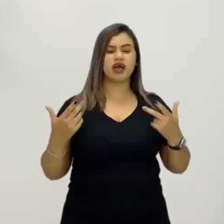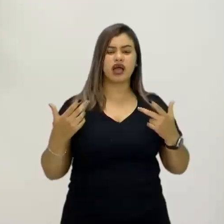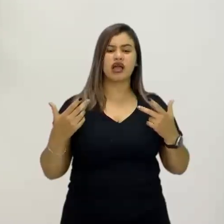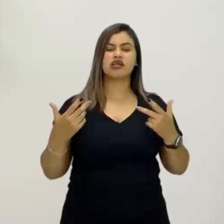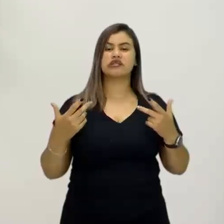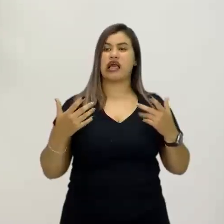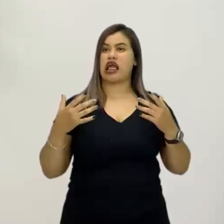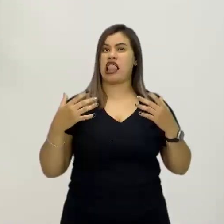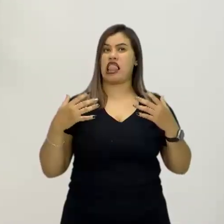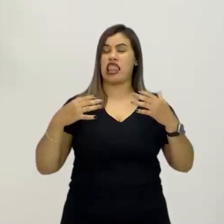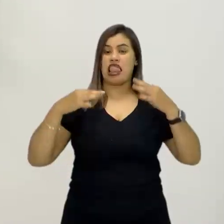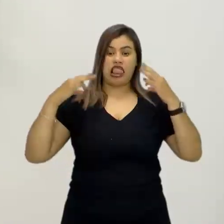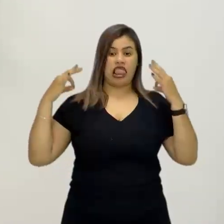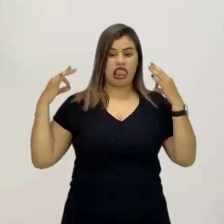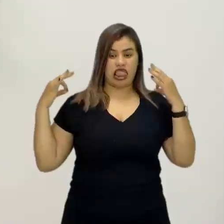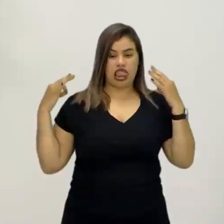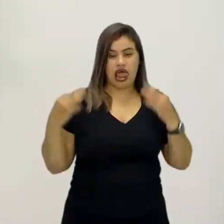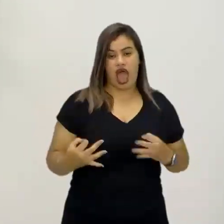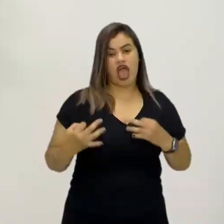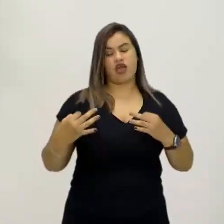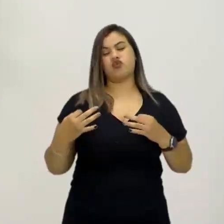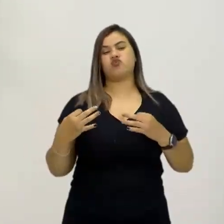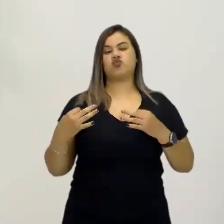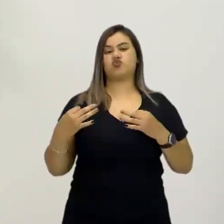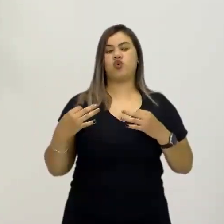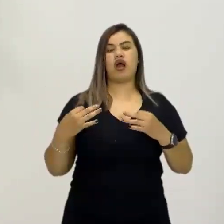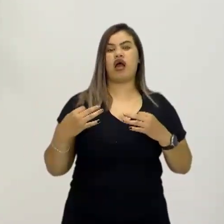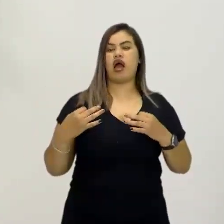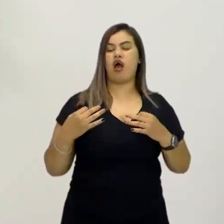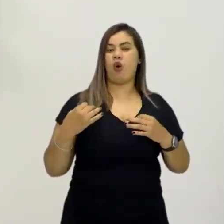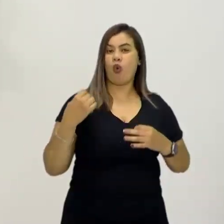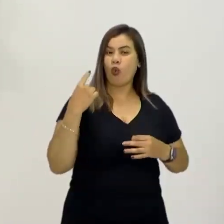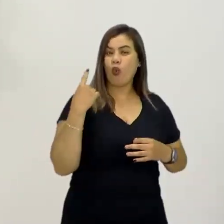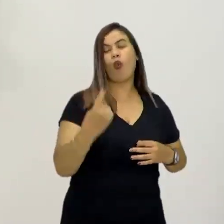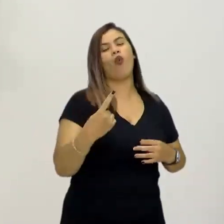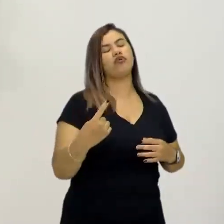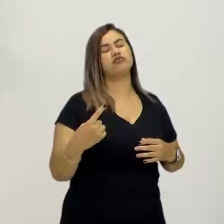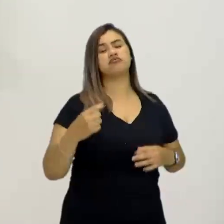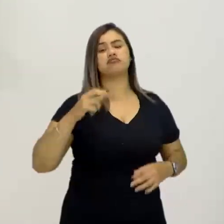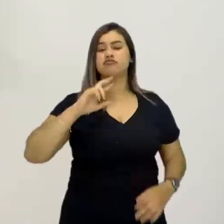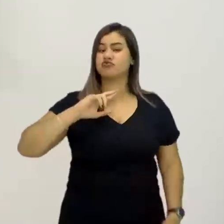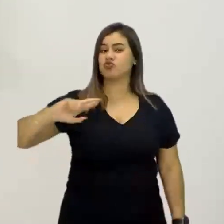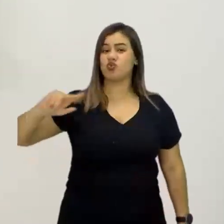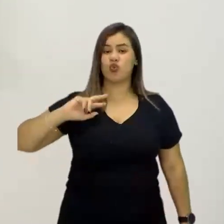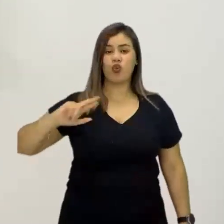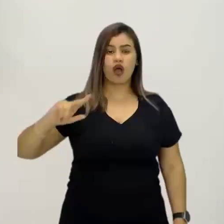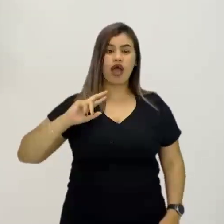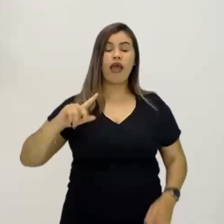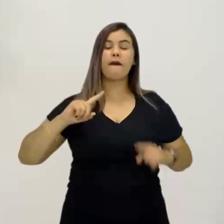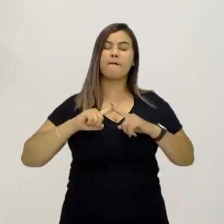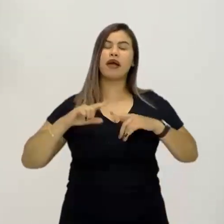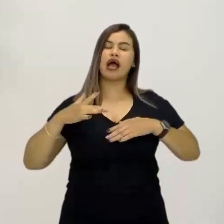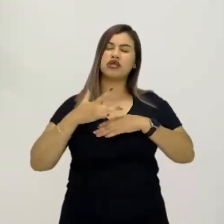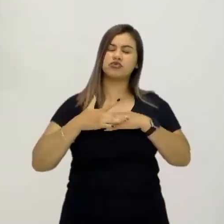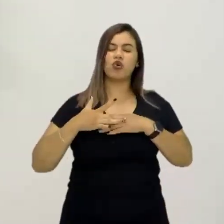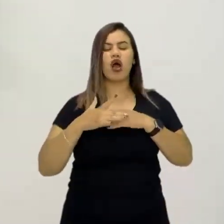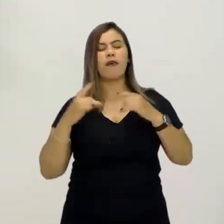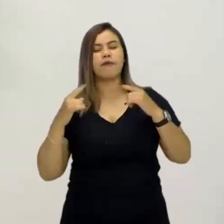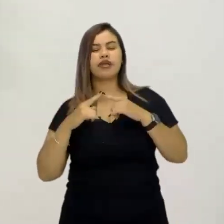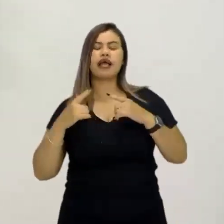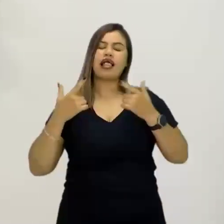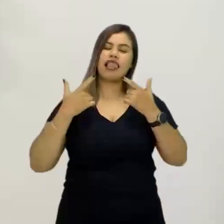são absolutas. No nível simbólico, que daí eu me refiro à linguagem, às representações,